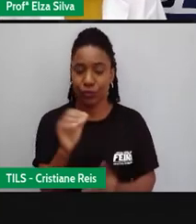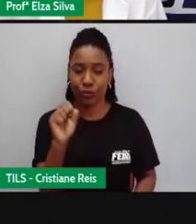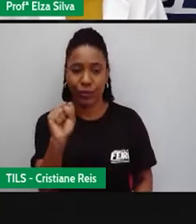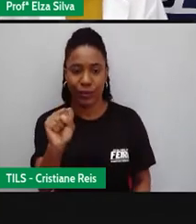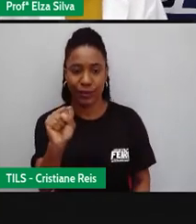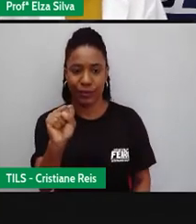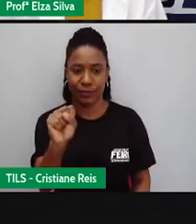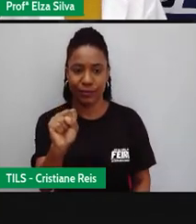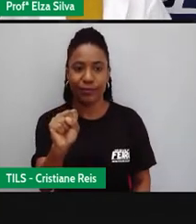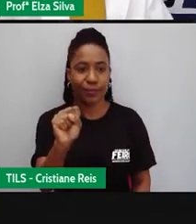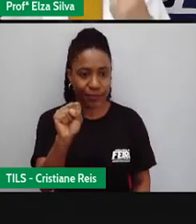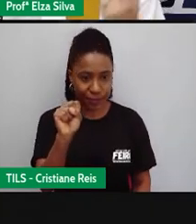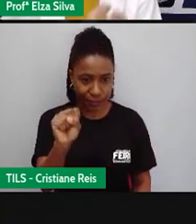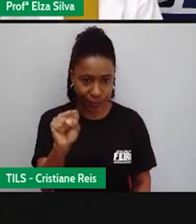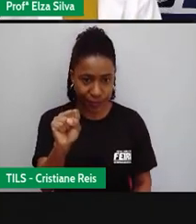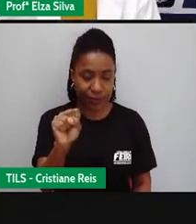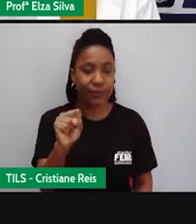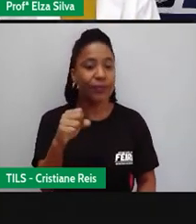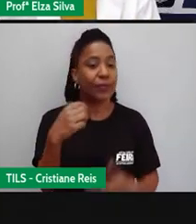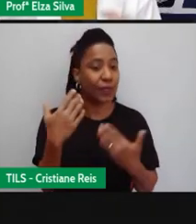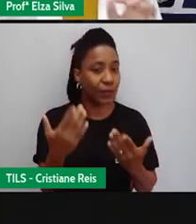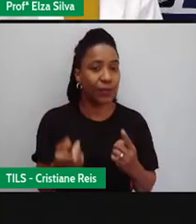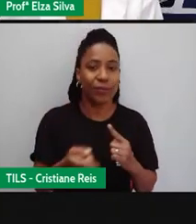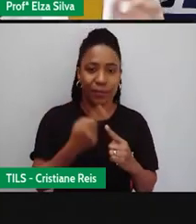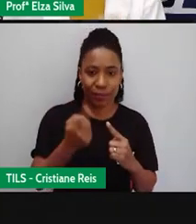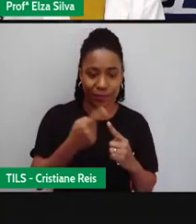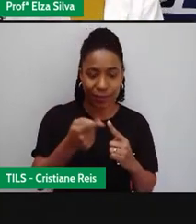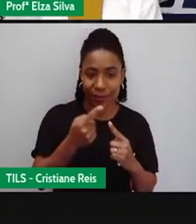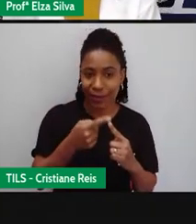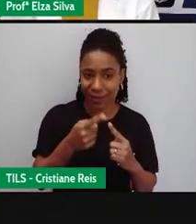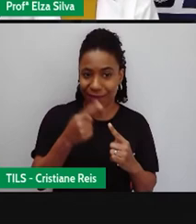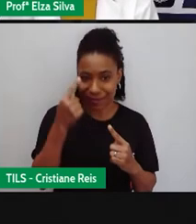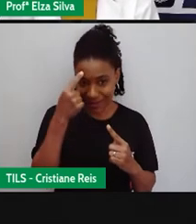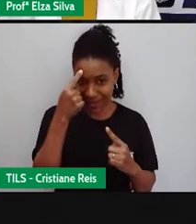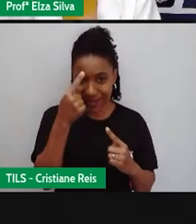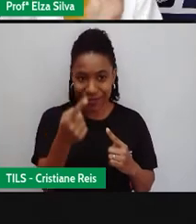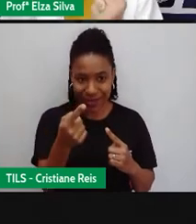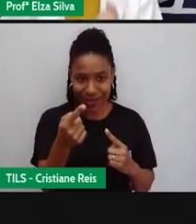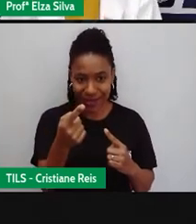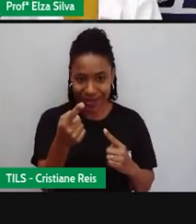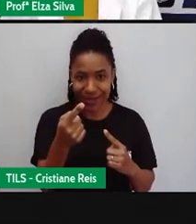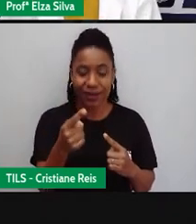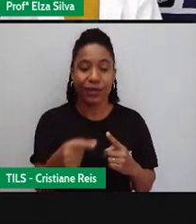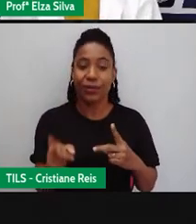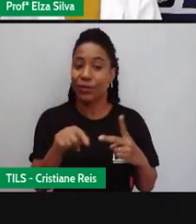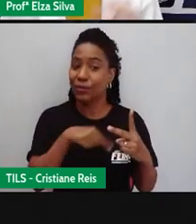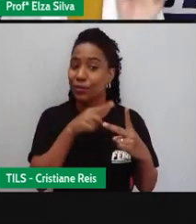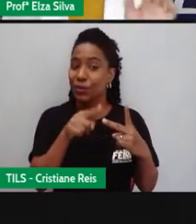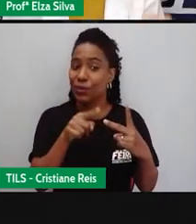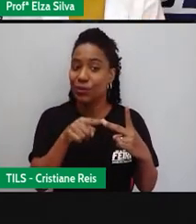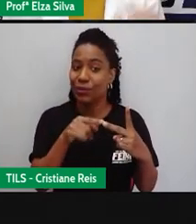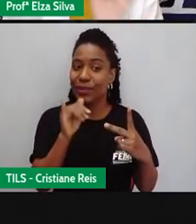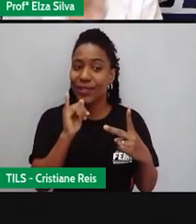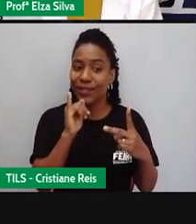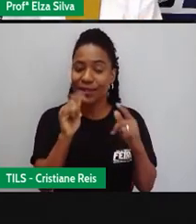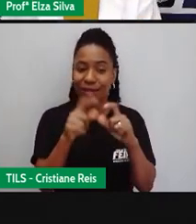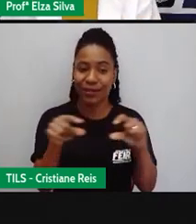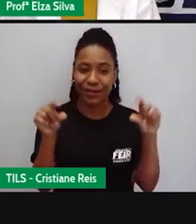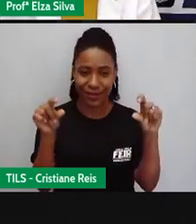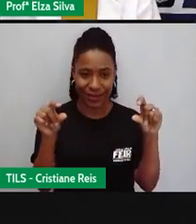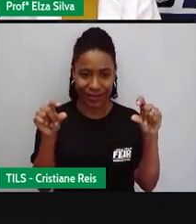Por isso Que no primeiro caso Eu disse I hate Já no segundo caso She